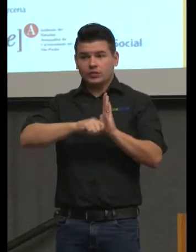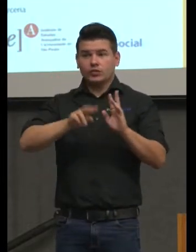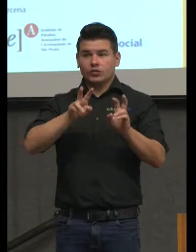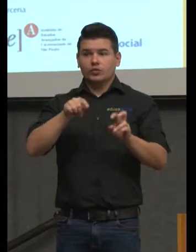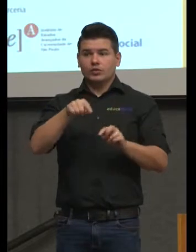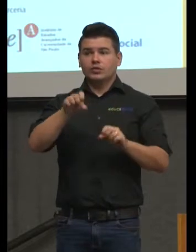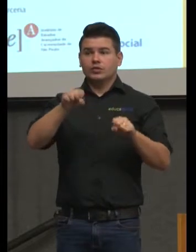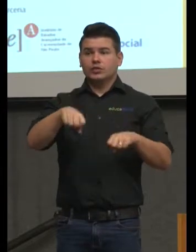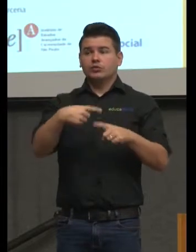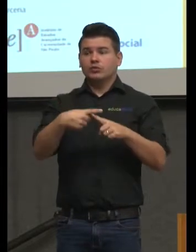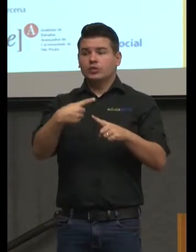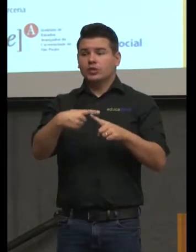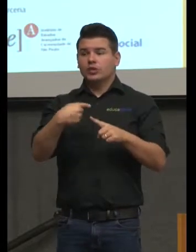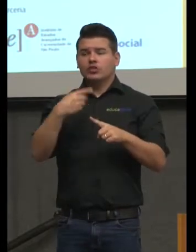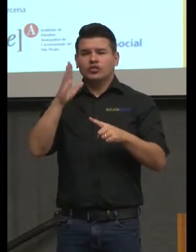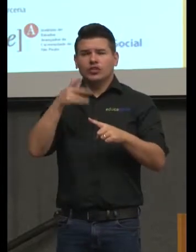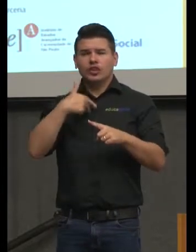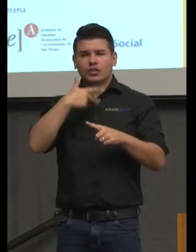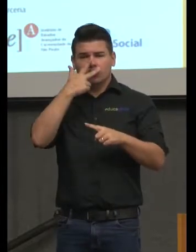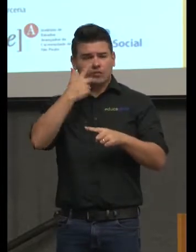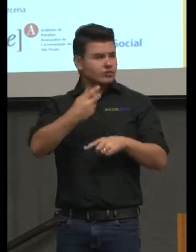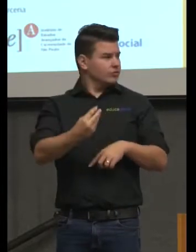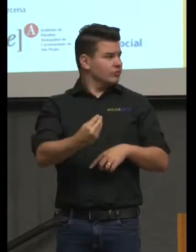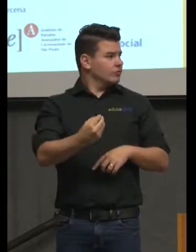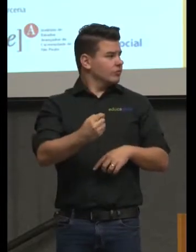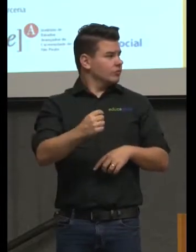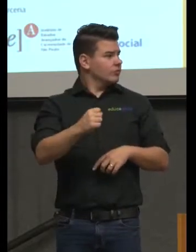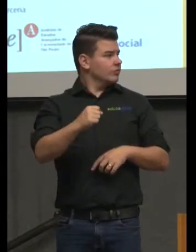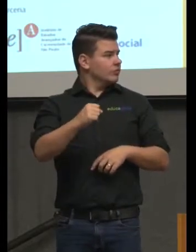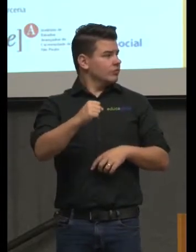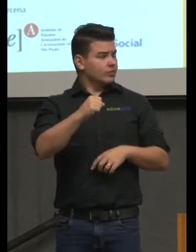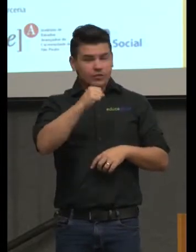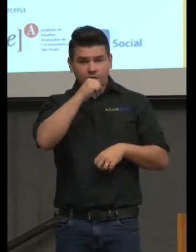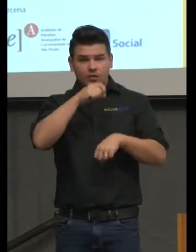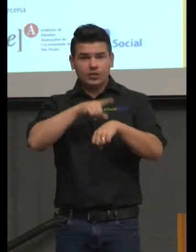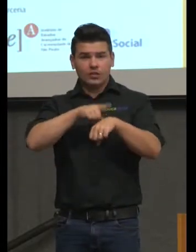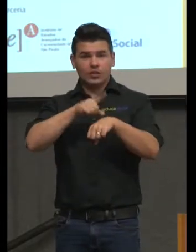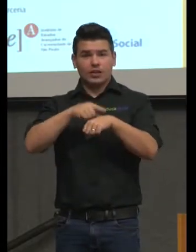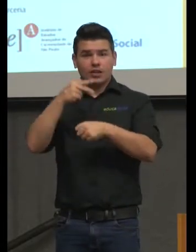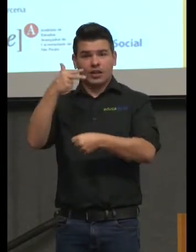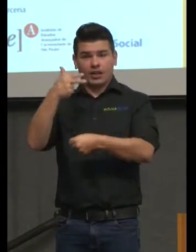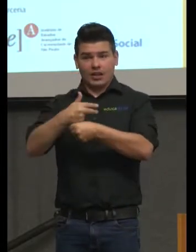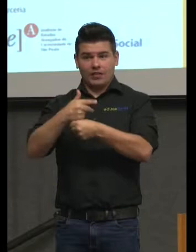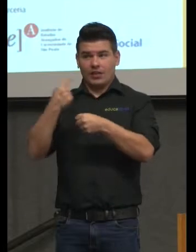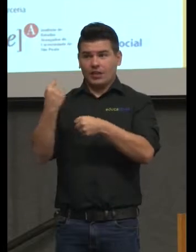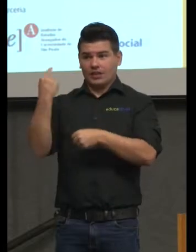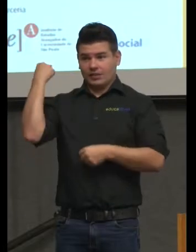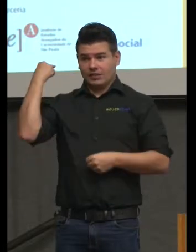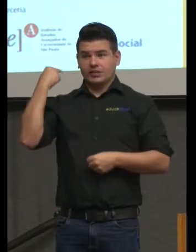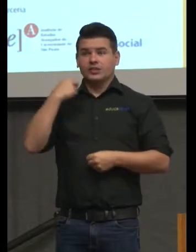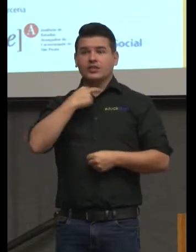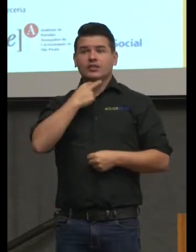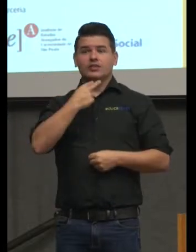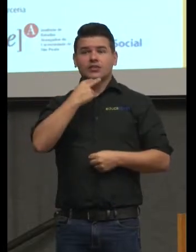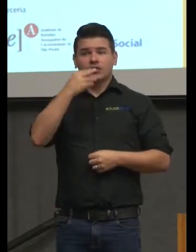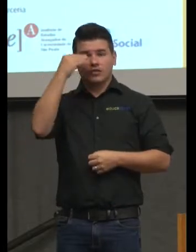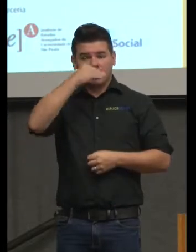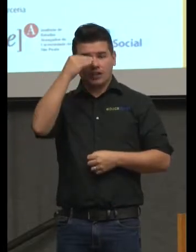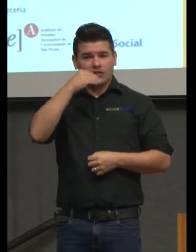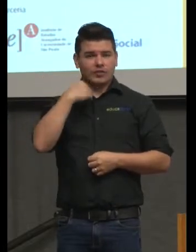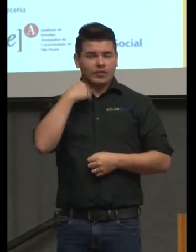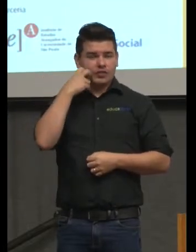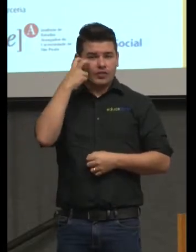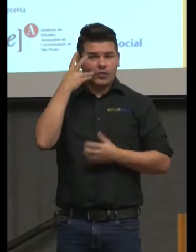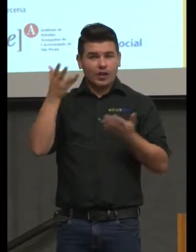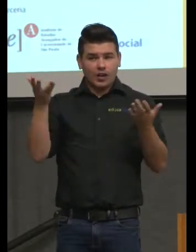acho que eu estou falando tão de perto porque na gravação do primeiro a minha voz não aparecia eu fiquei constrangido então